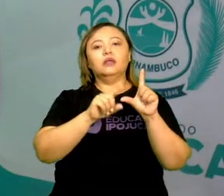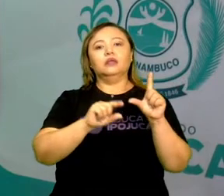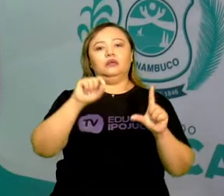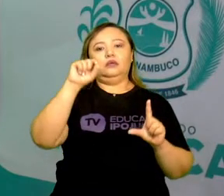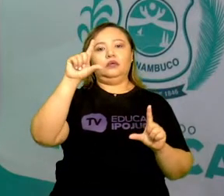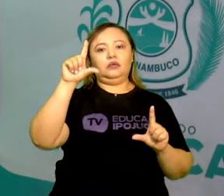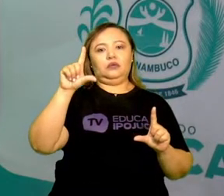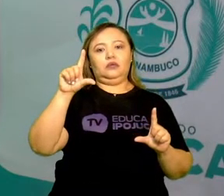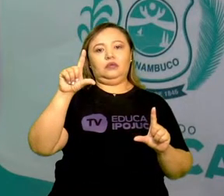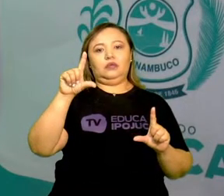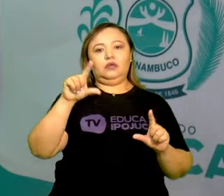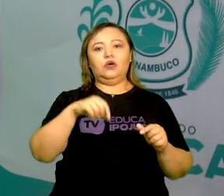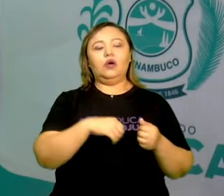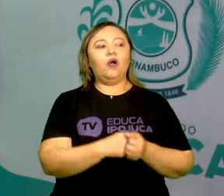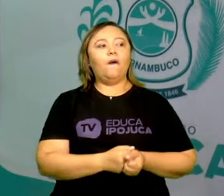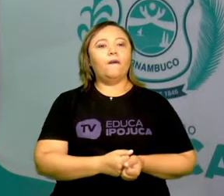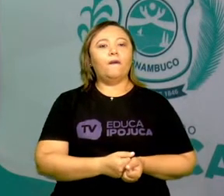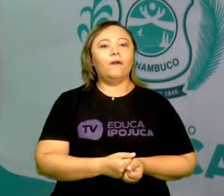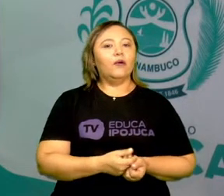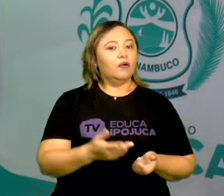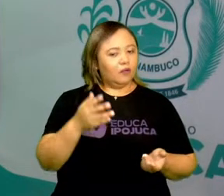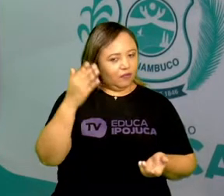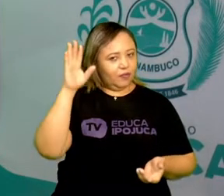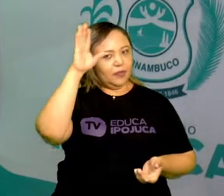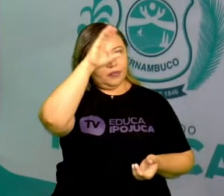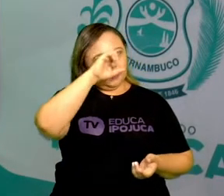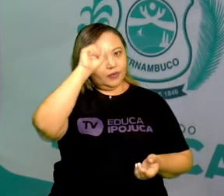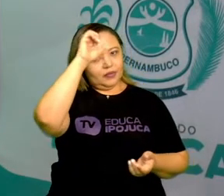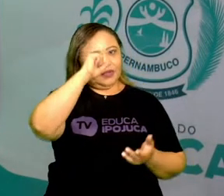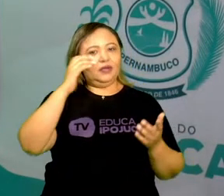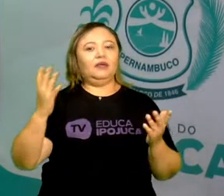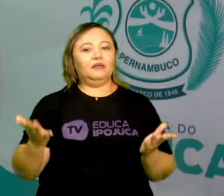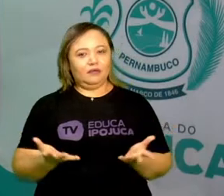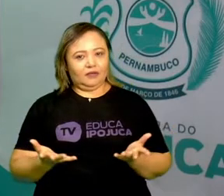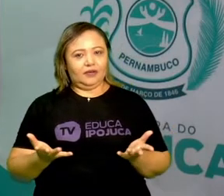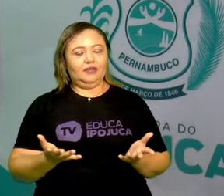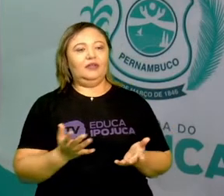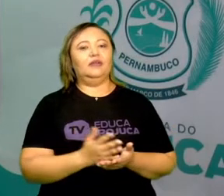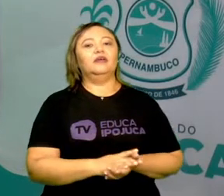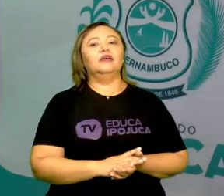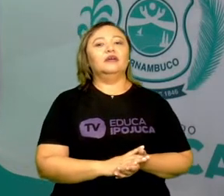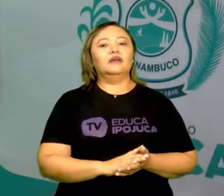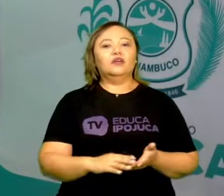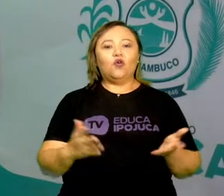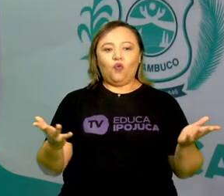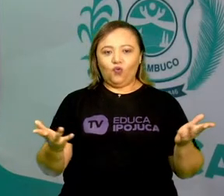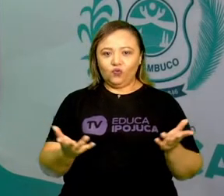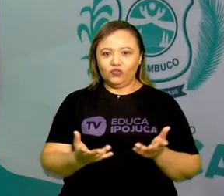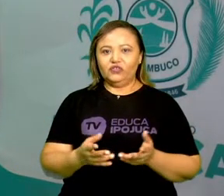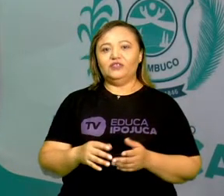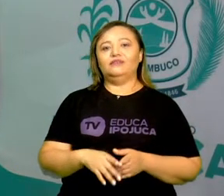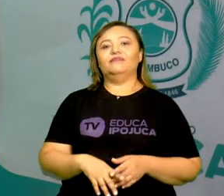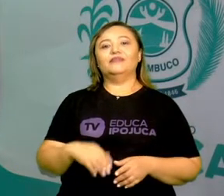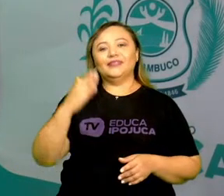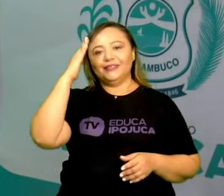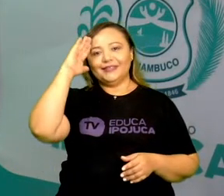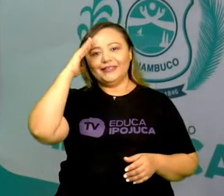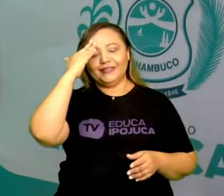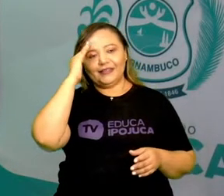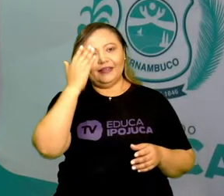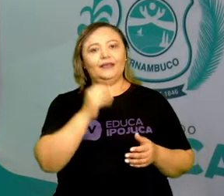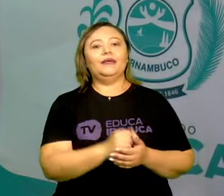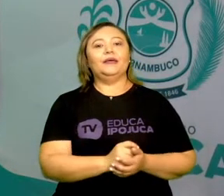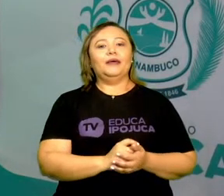maiúscula, tá certo? Então vamos analisar os nossos materiais de hoje e aprendermos